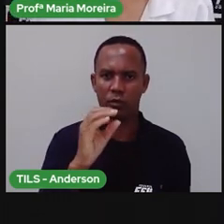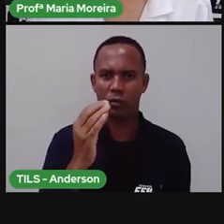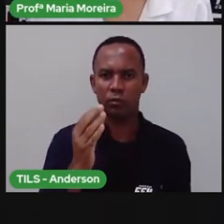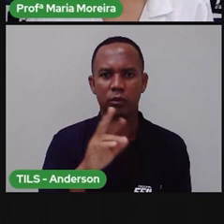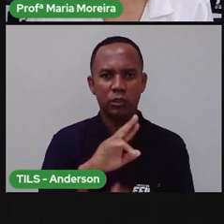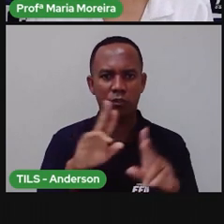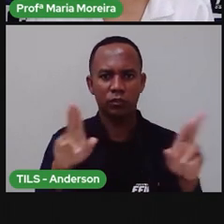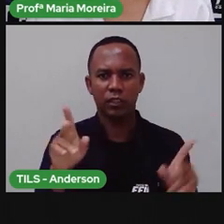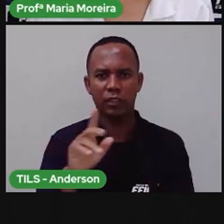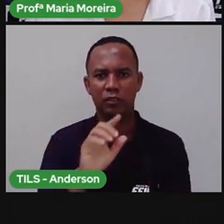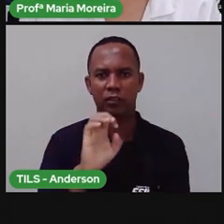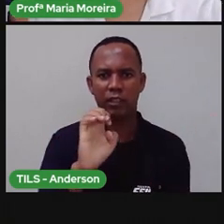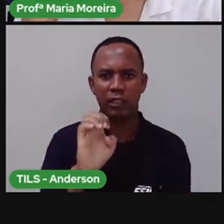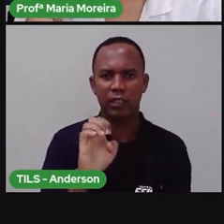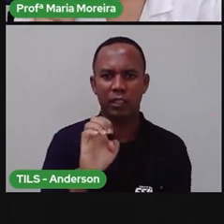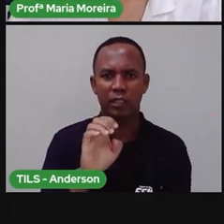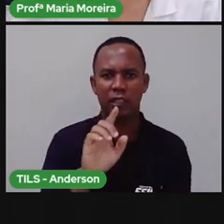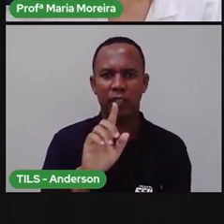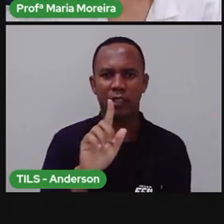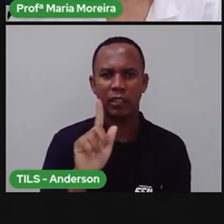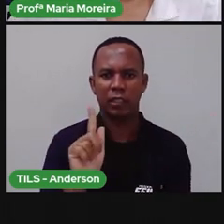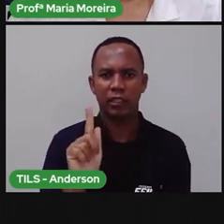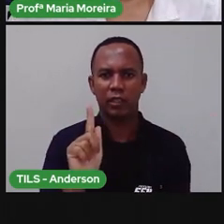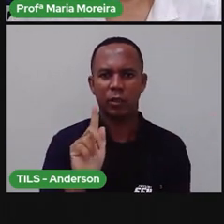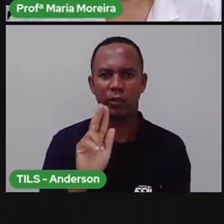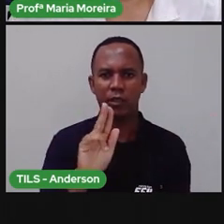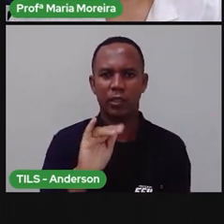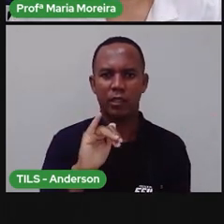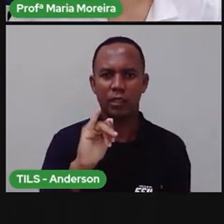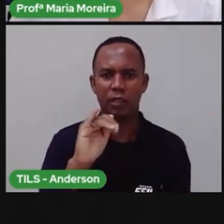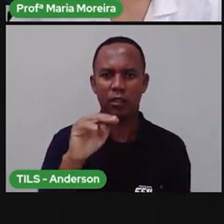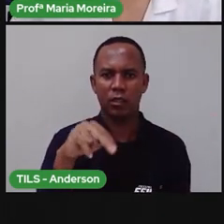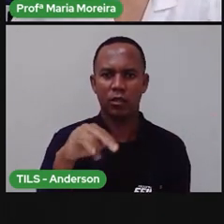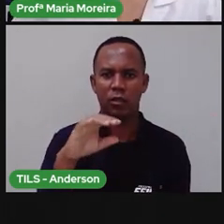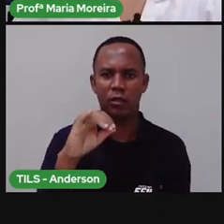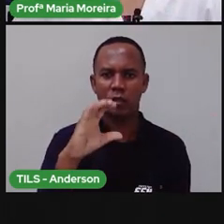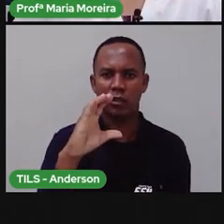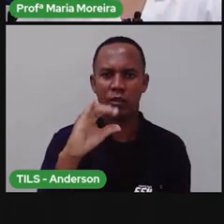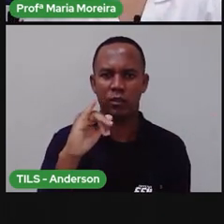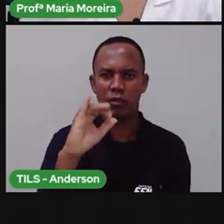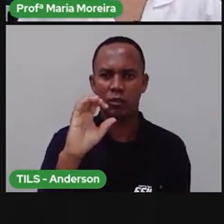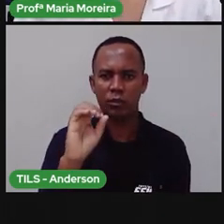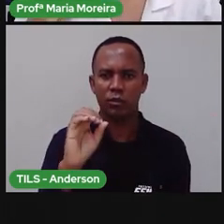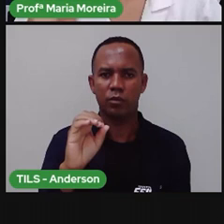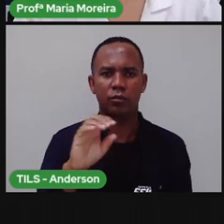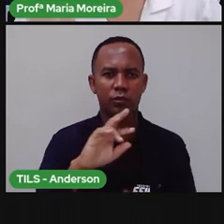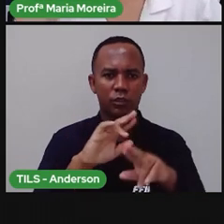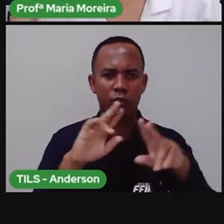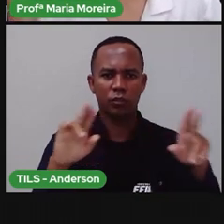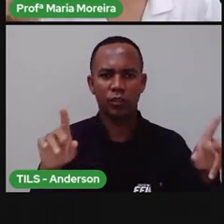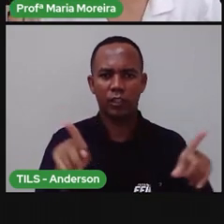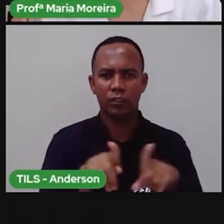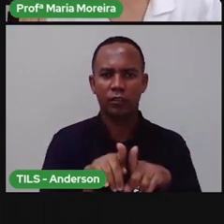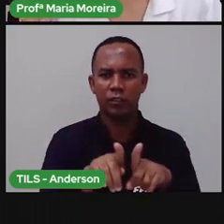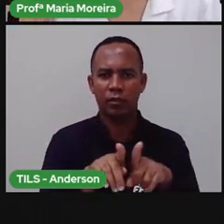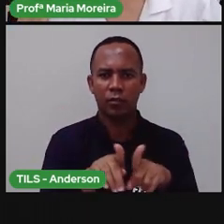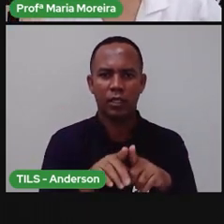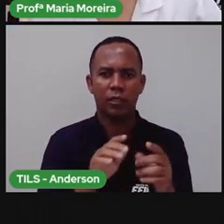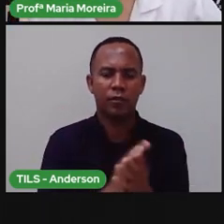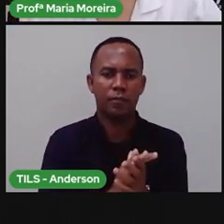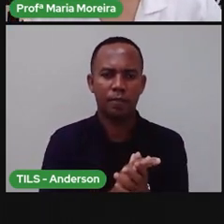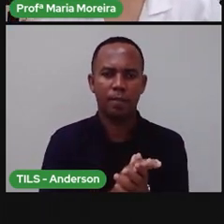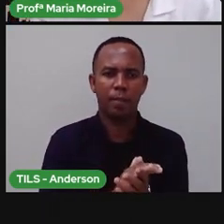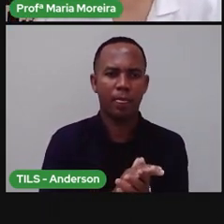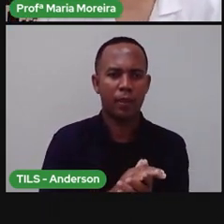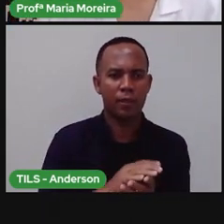coisas aí. Você pode depois comentar, olha, você sabia isso? Pois é. Bom, e aí vem o quê? A existência do